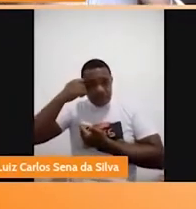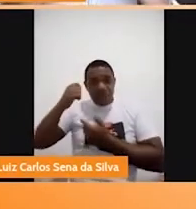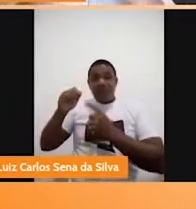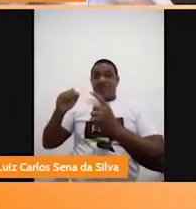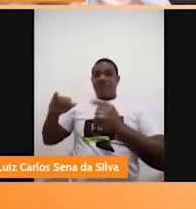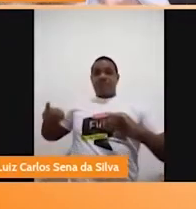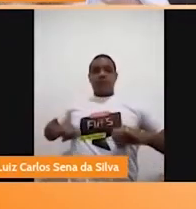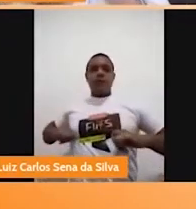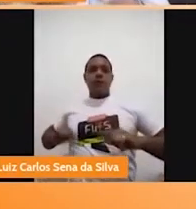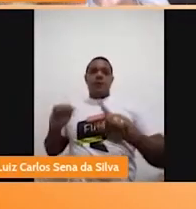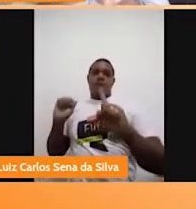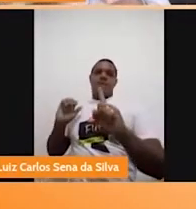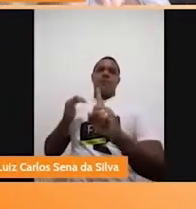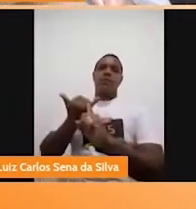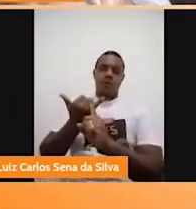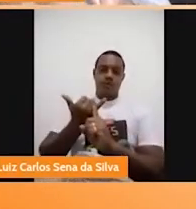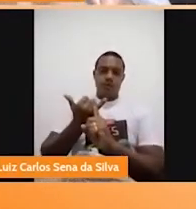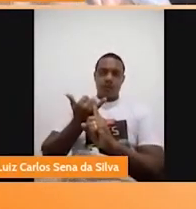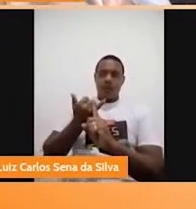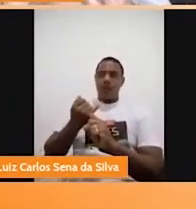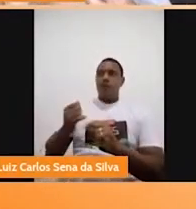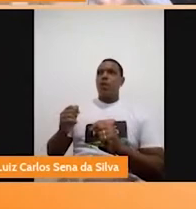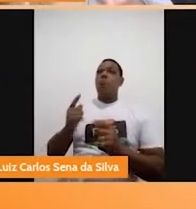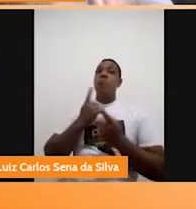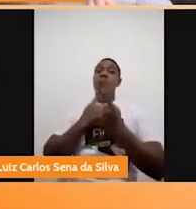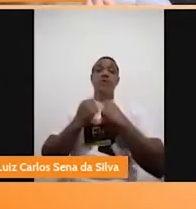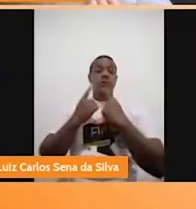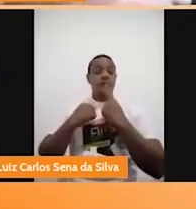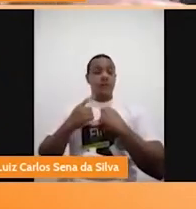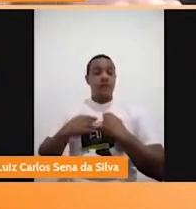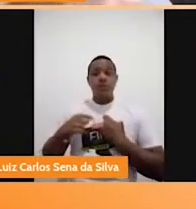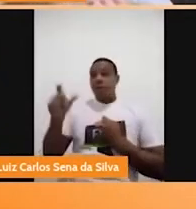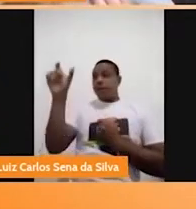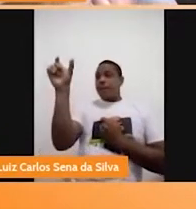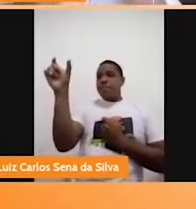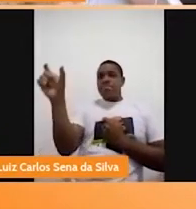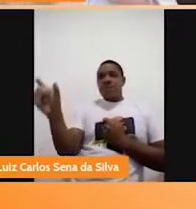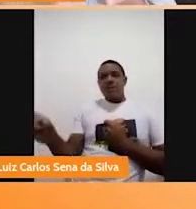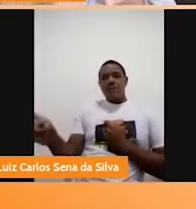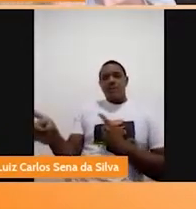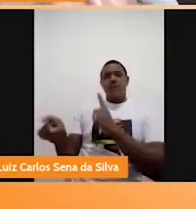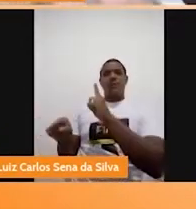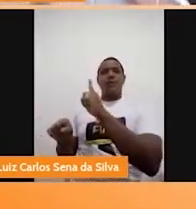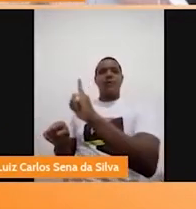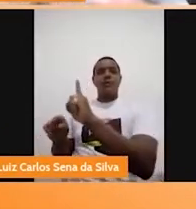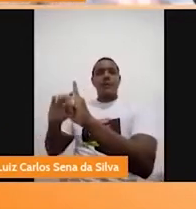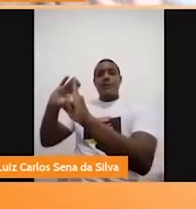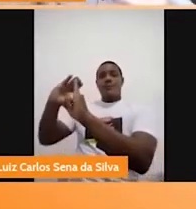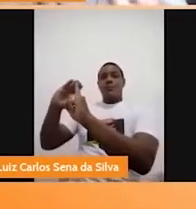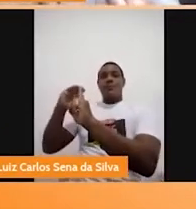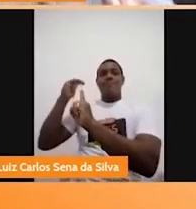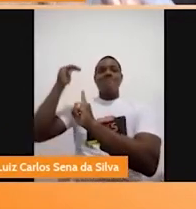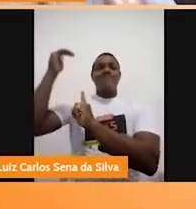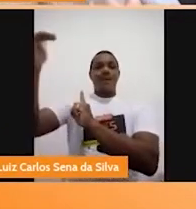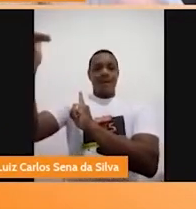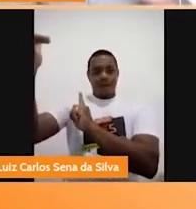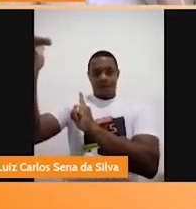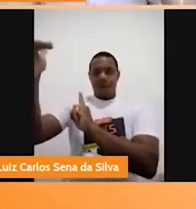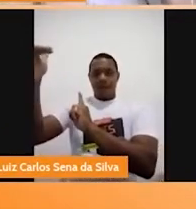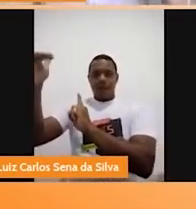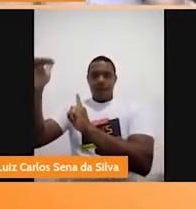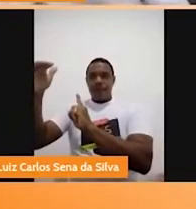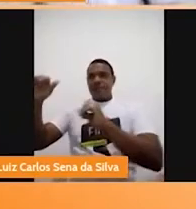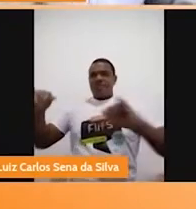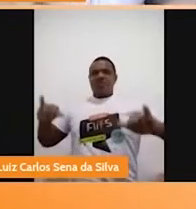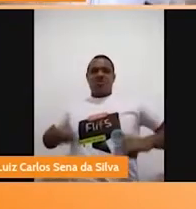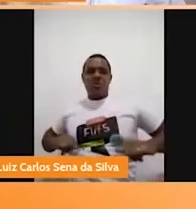que essa personagem fosse, para além dos estereótipos e das caricaturas, uma menina que fosse, sim, uma princesa, que